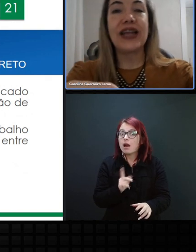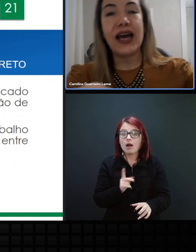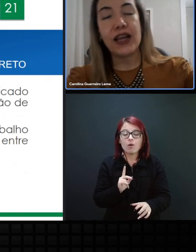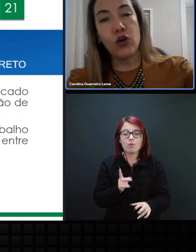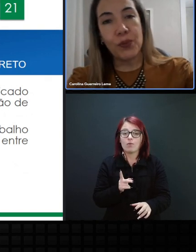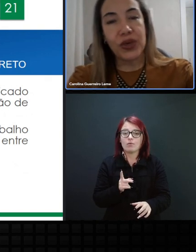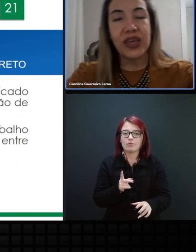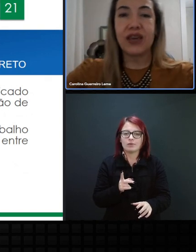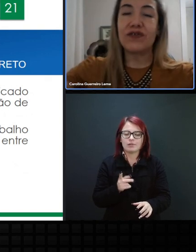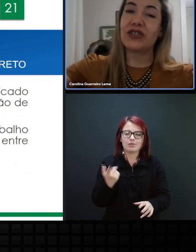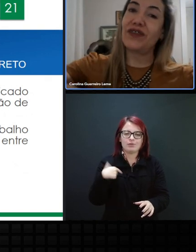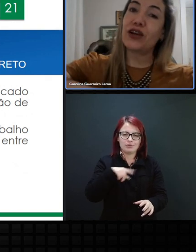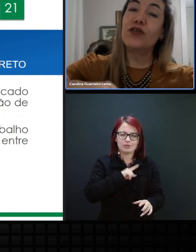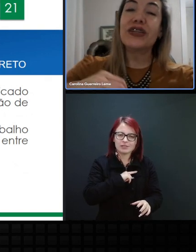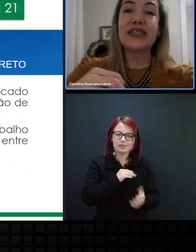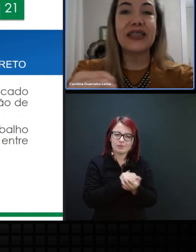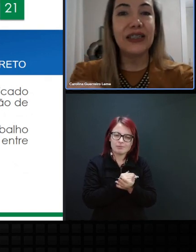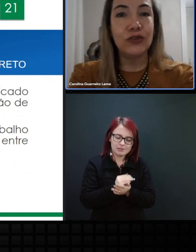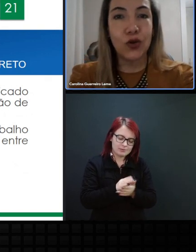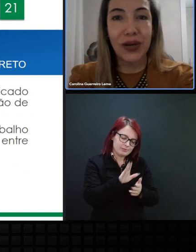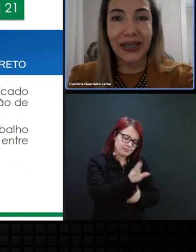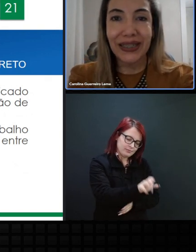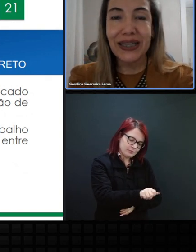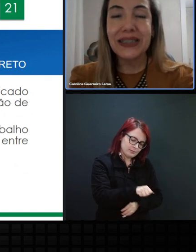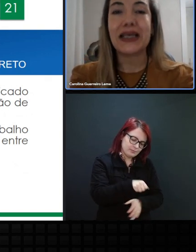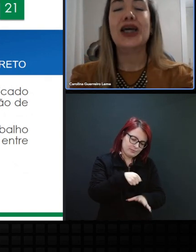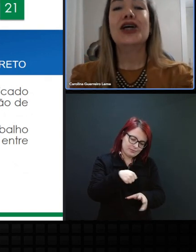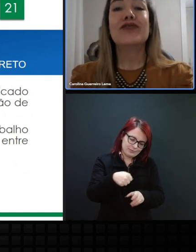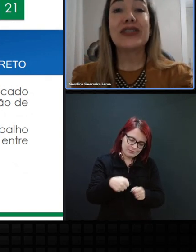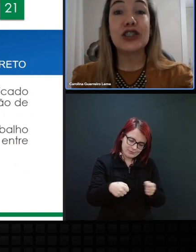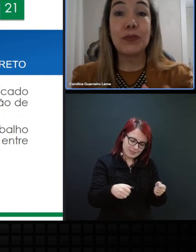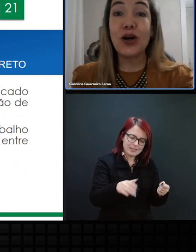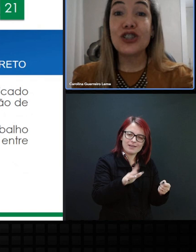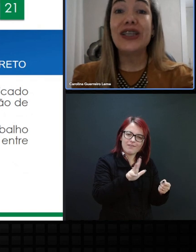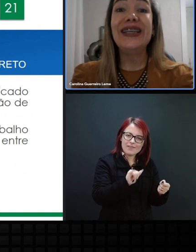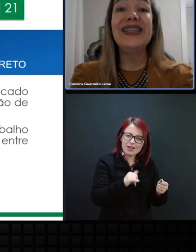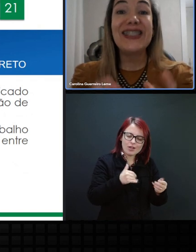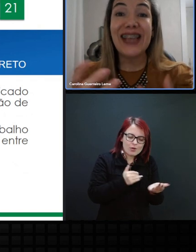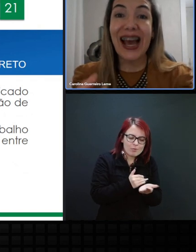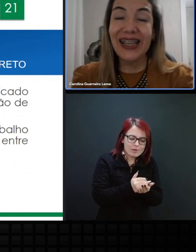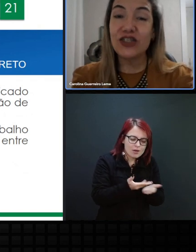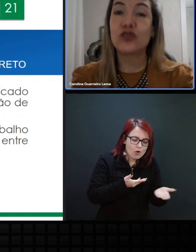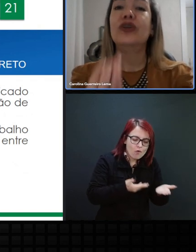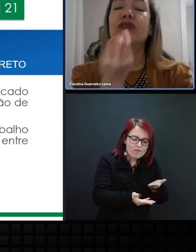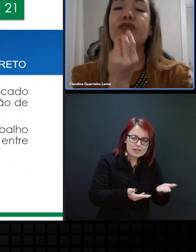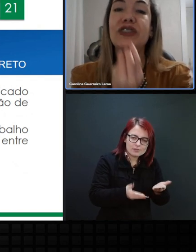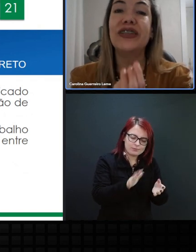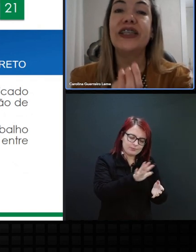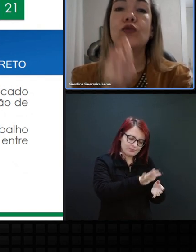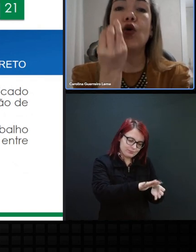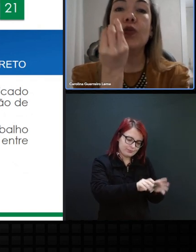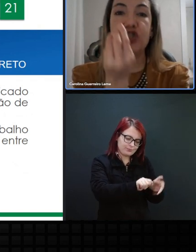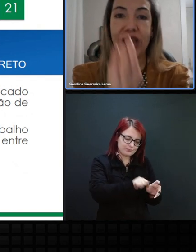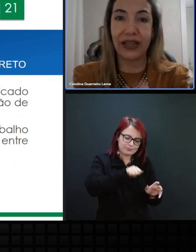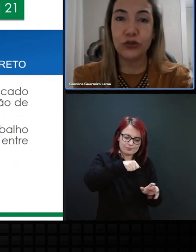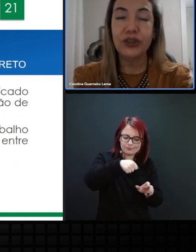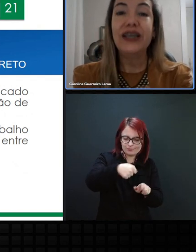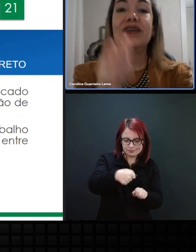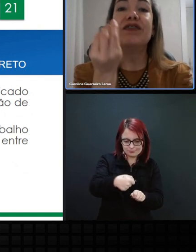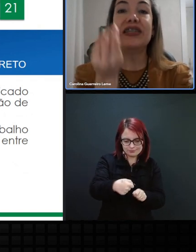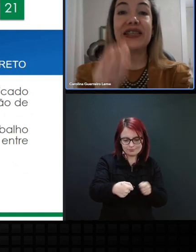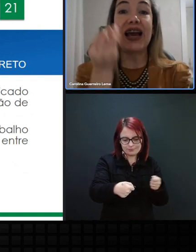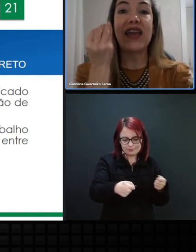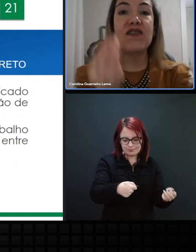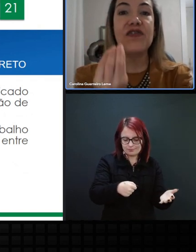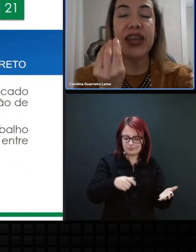a tirar a roupinha, você vai conversando com a criança, você já pode iniciar isso. Então, você vai ter um objeto